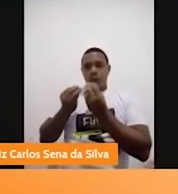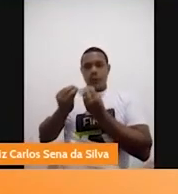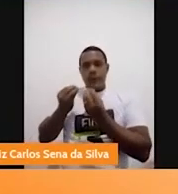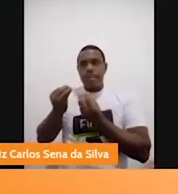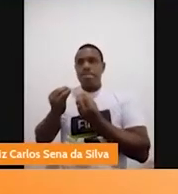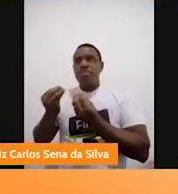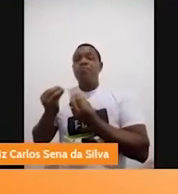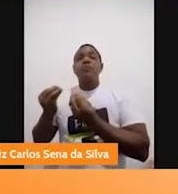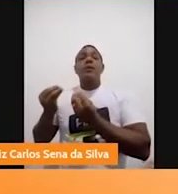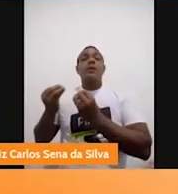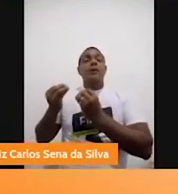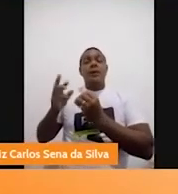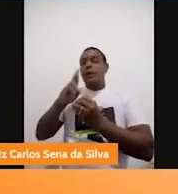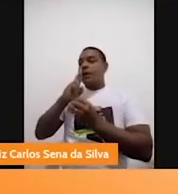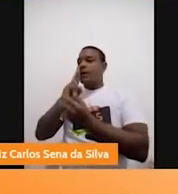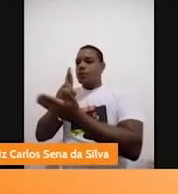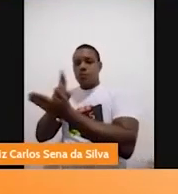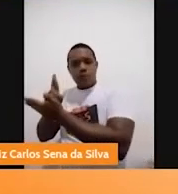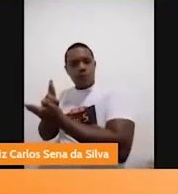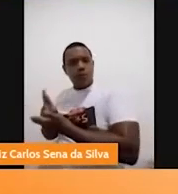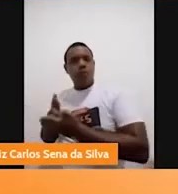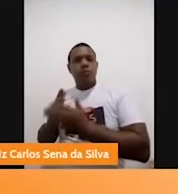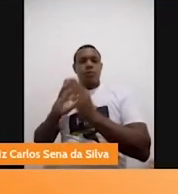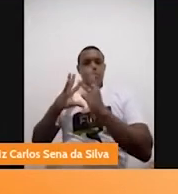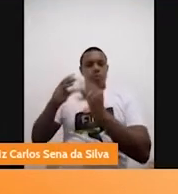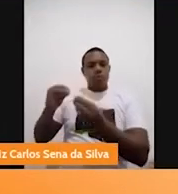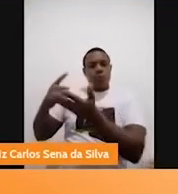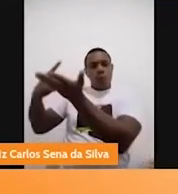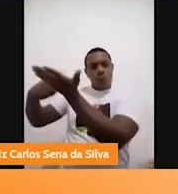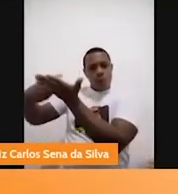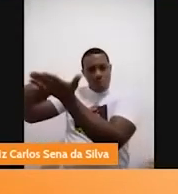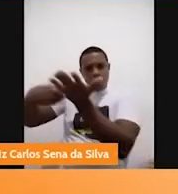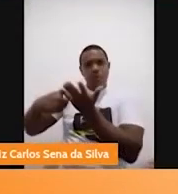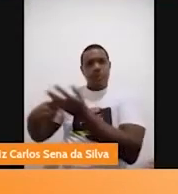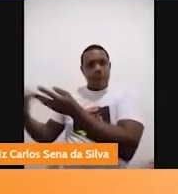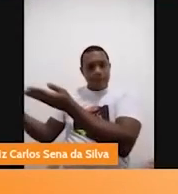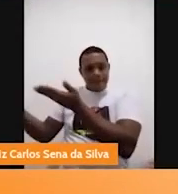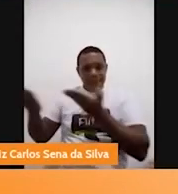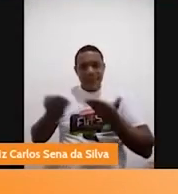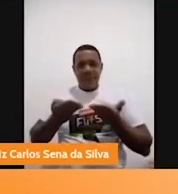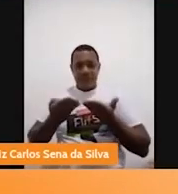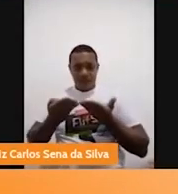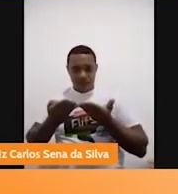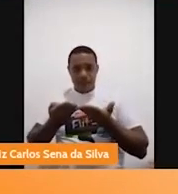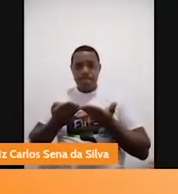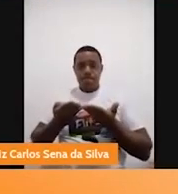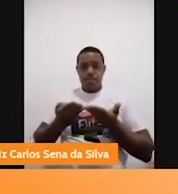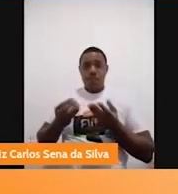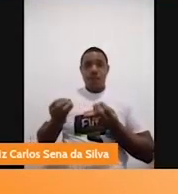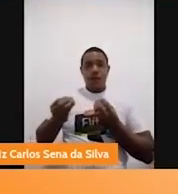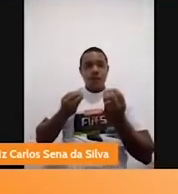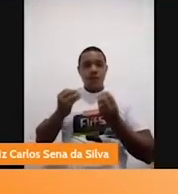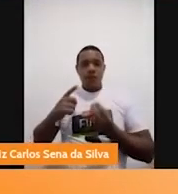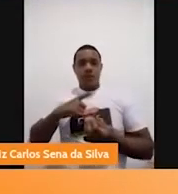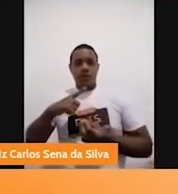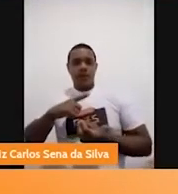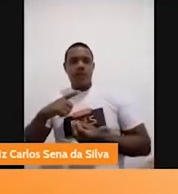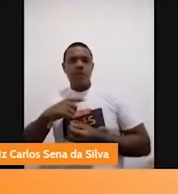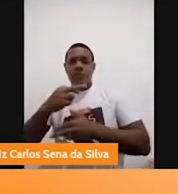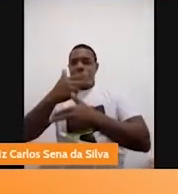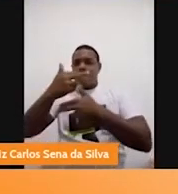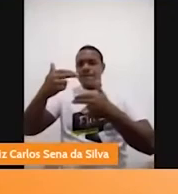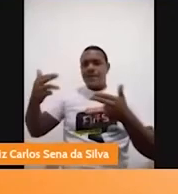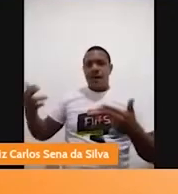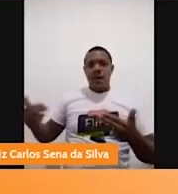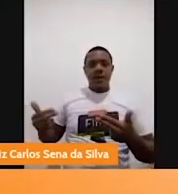Atende, responde a todo mundo. Agenda visitas. A gente tem feito muito evento com o livro. Tenho viajado com o livro.